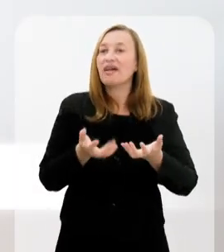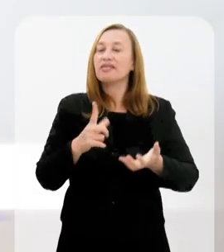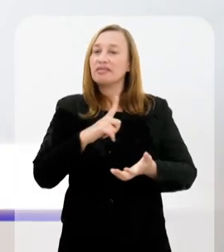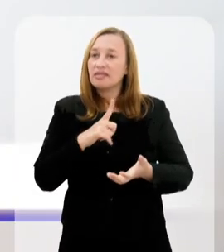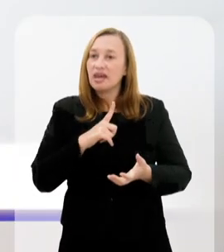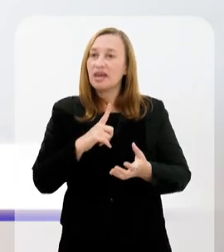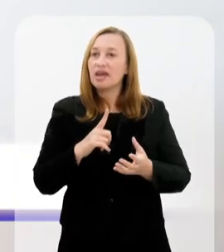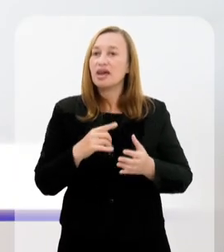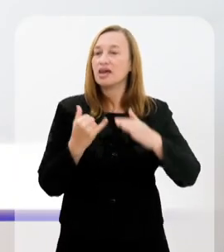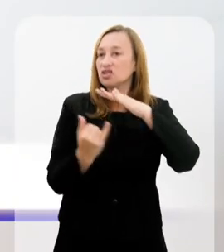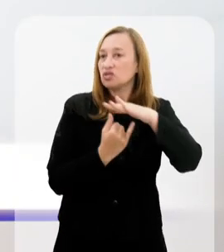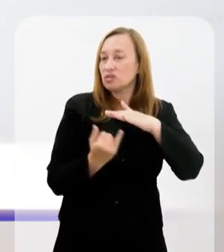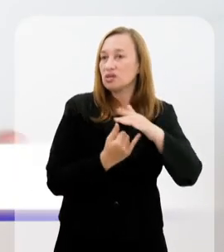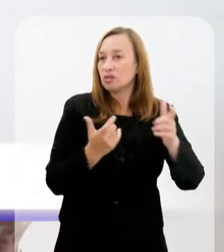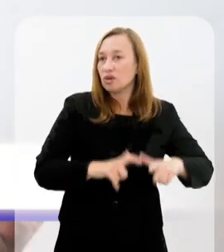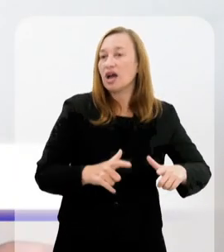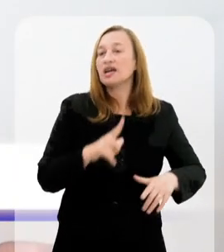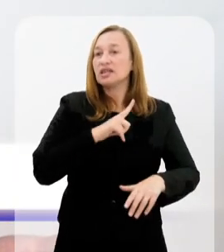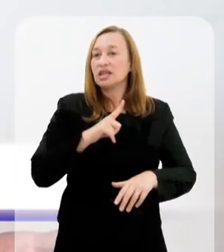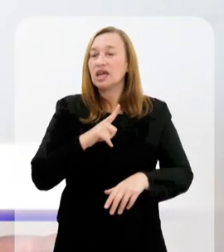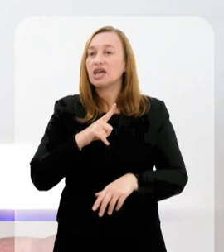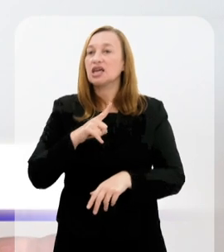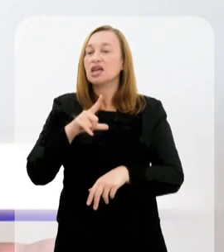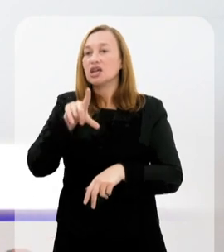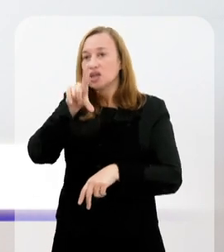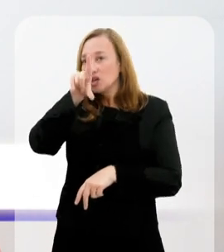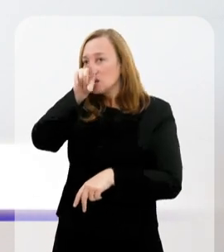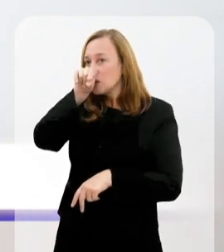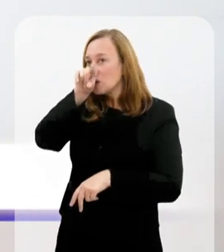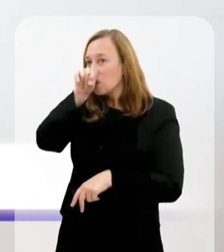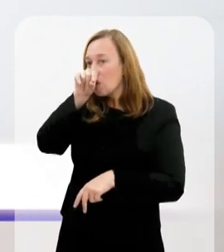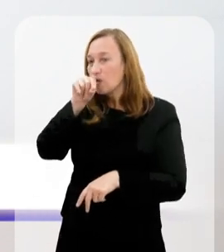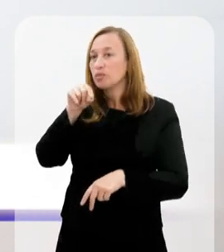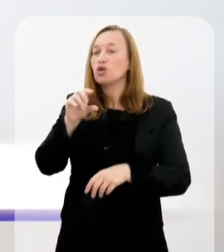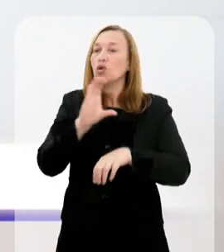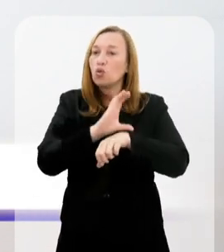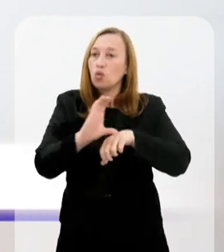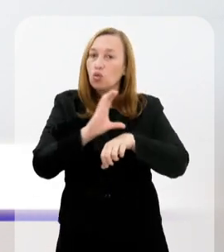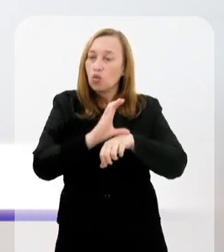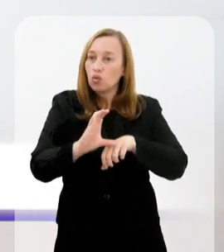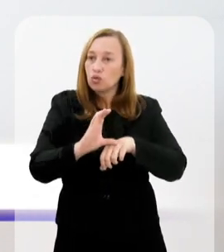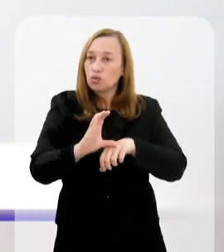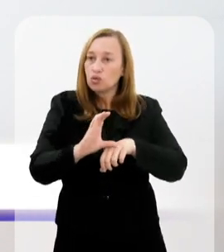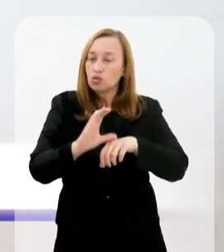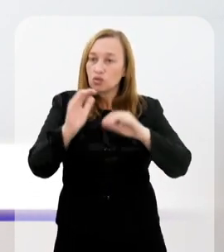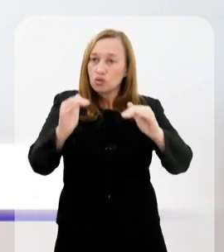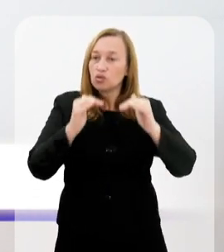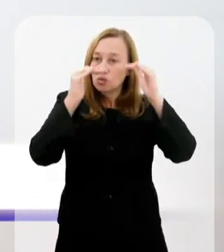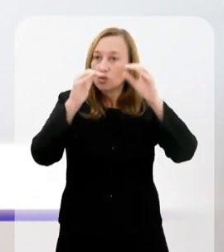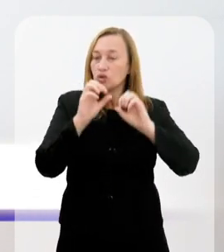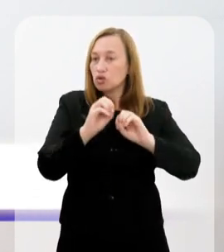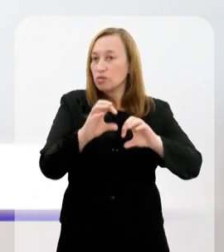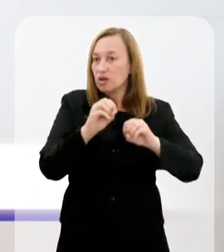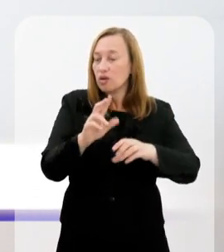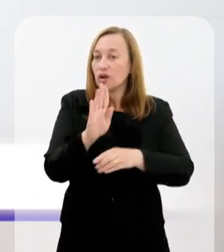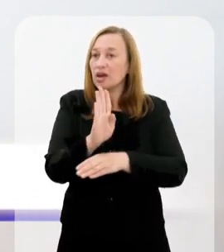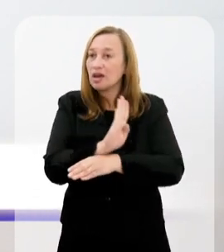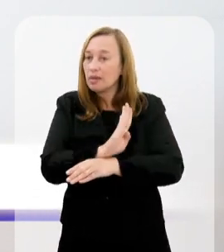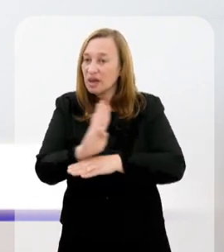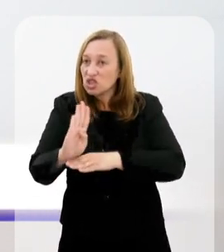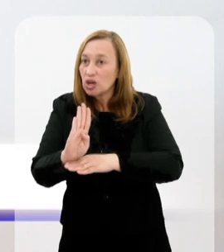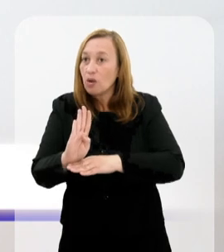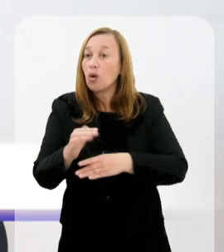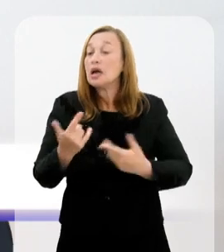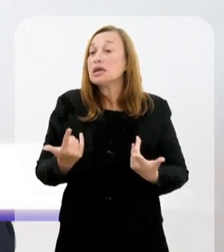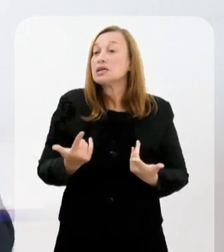E a gente quer ter essa unidade. A gente tem em Milópolis o nosso curso de produção cultural, o curso superior, que é um bacharel